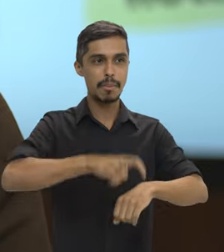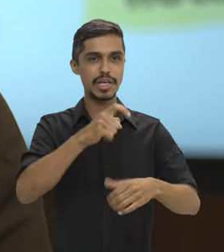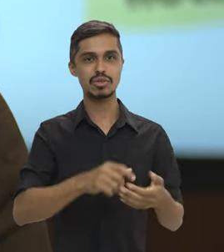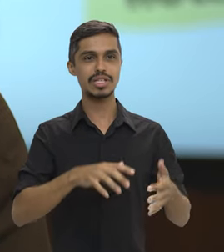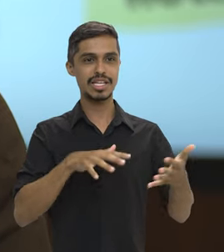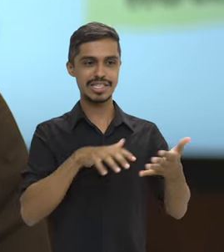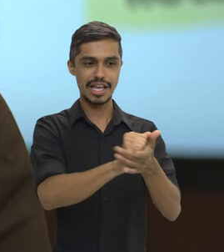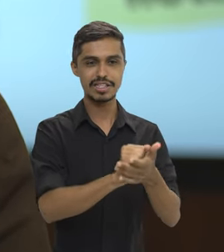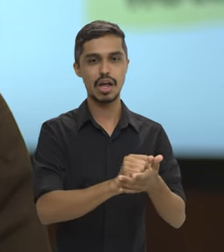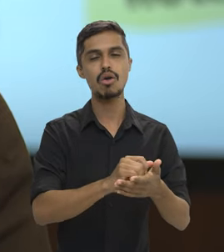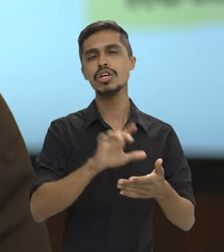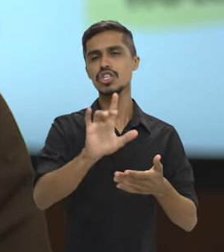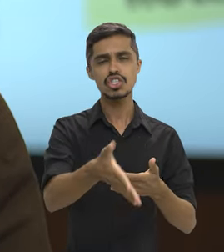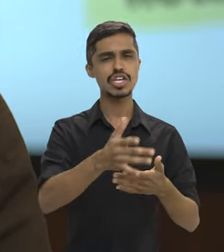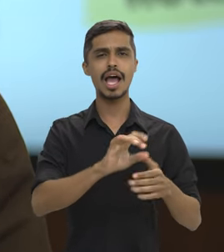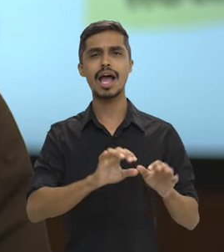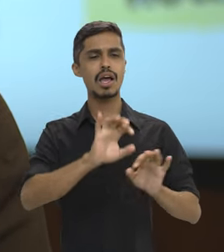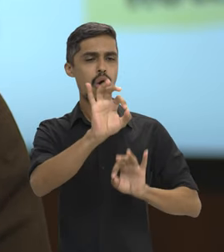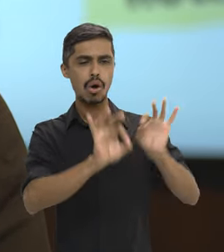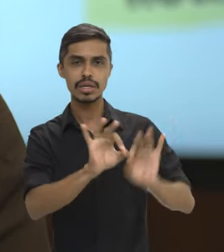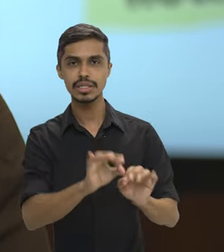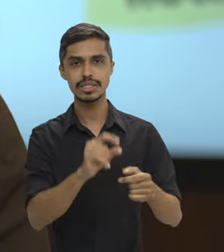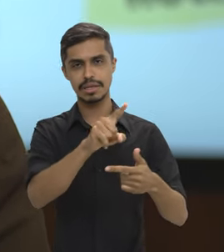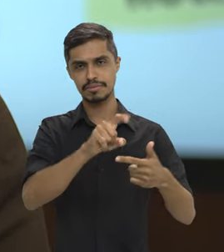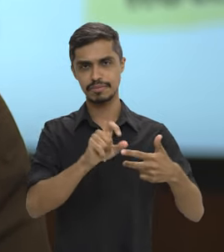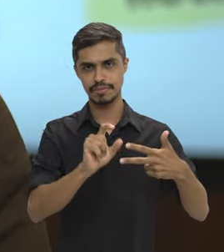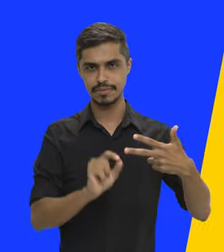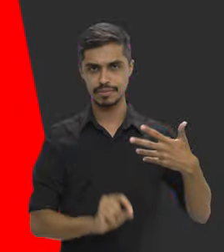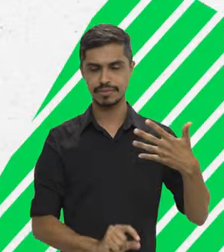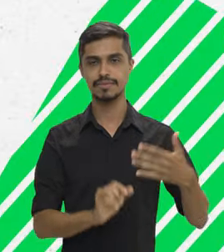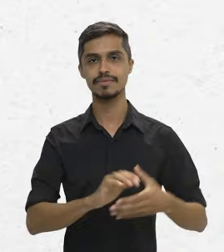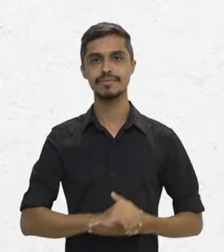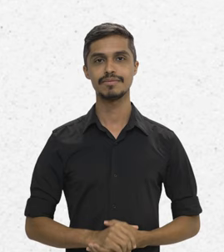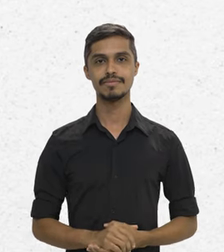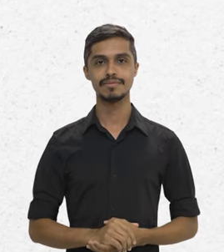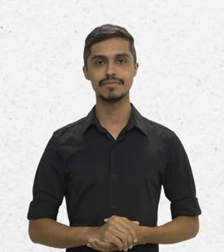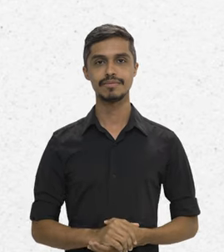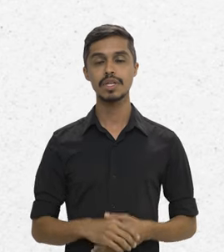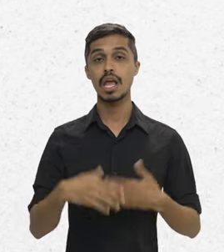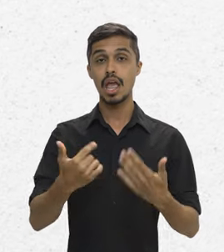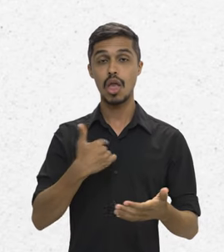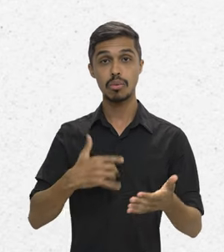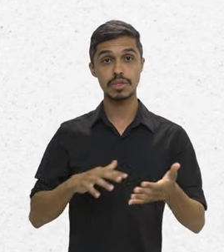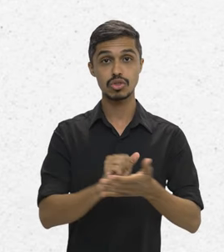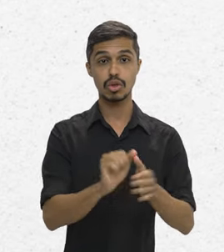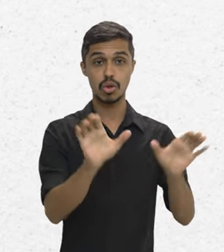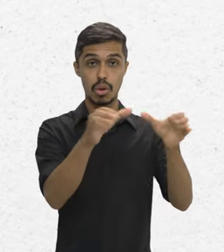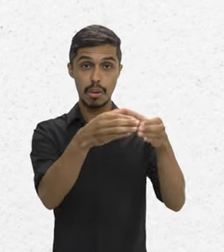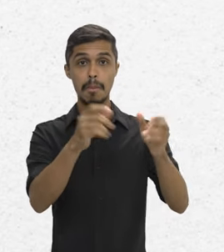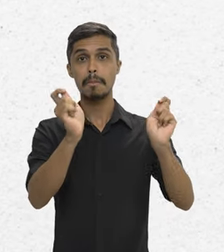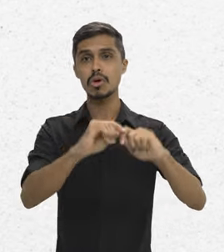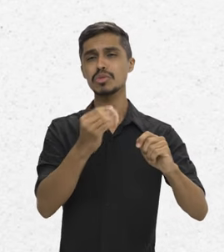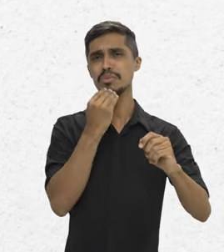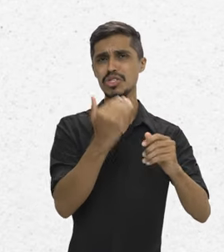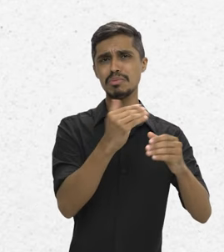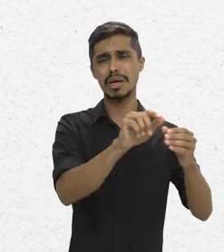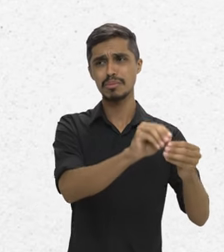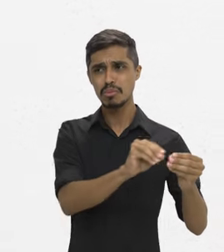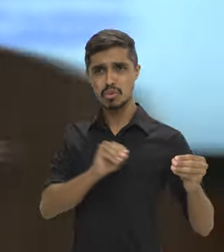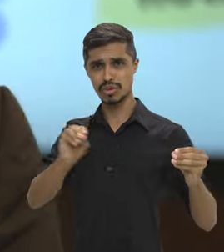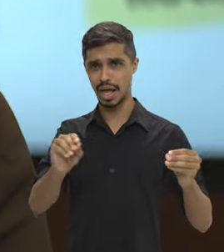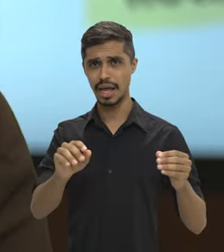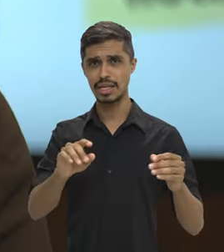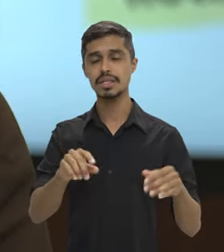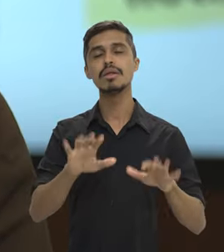quais são os cargos que ele quer se inscrever e qual a ordem de preferência. Depois que eu me inscrever no bloco, eu posso pedir para mudar de bloco?